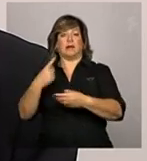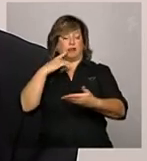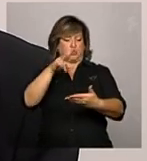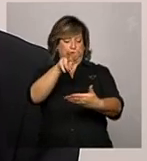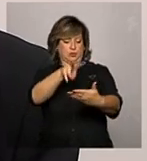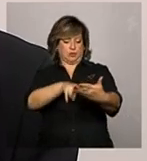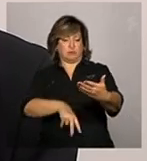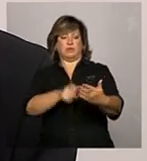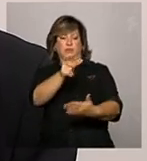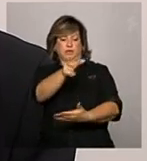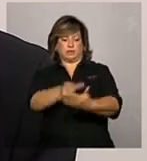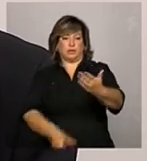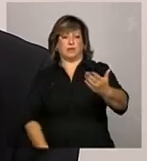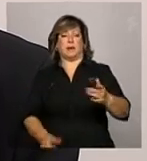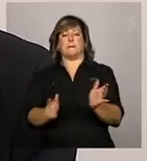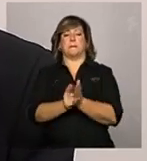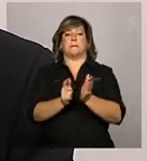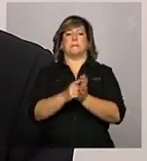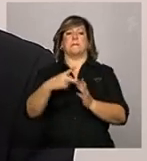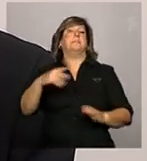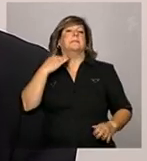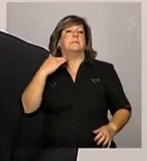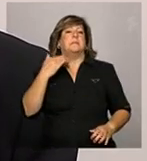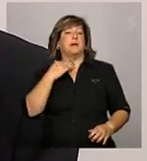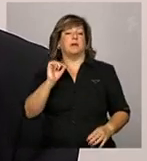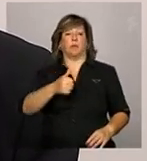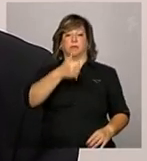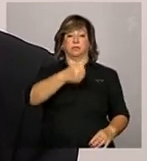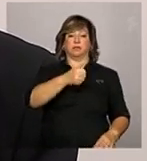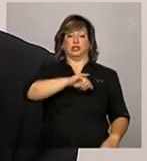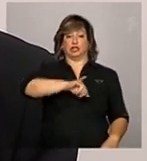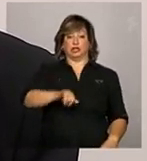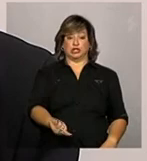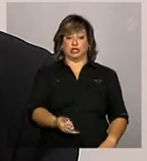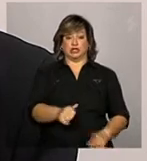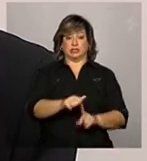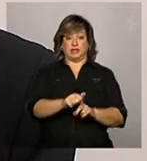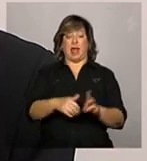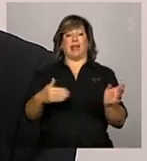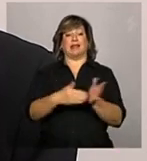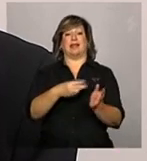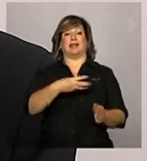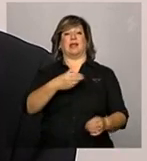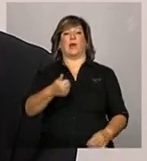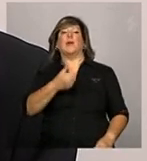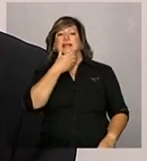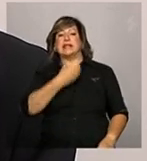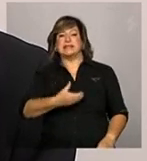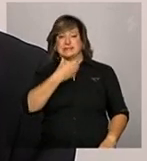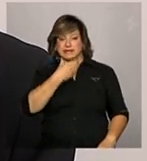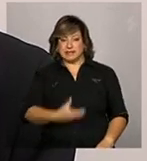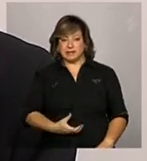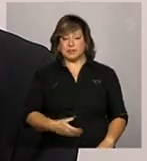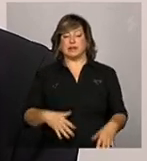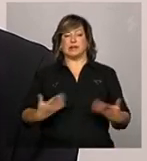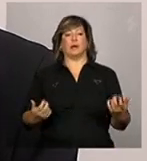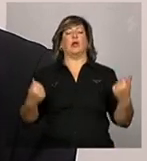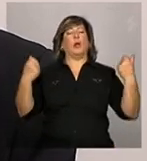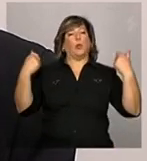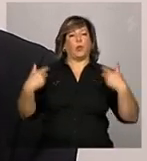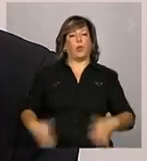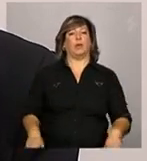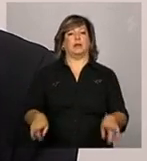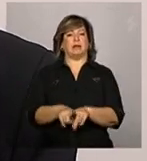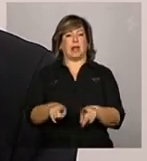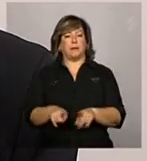do município, dentro do período do dia 1º de janeiro a 31 de dezembro. Da mesma forma, as despesas vão